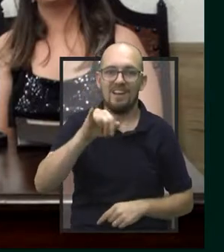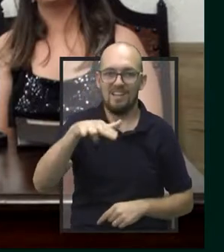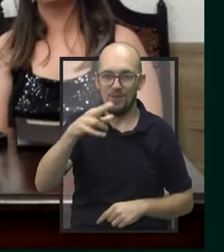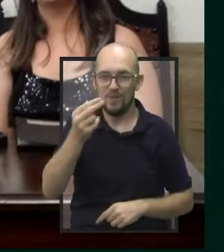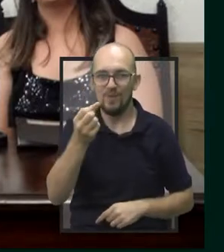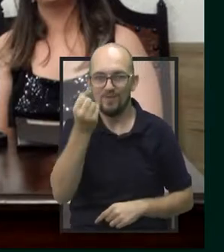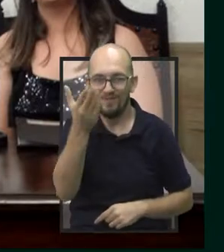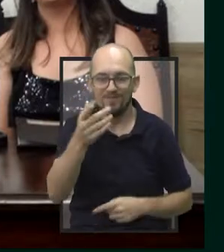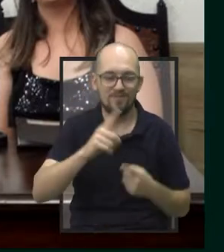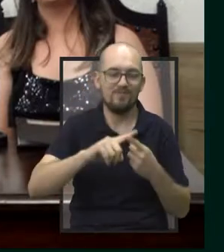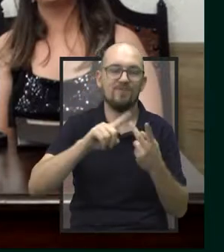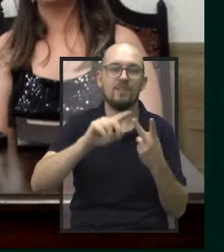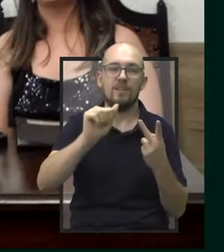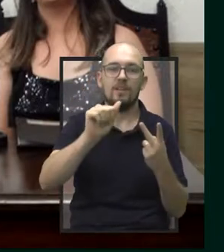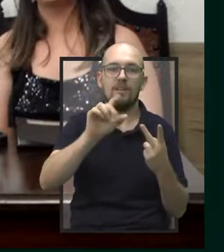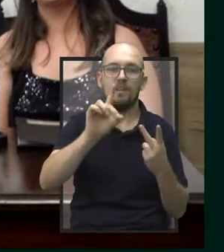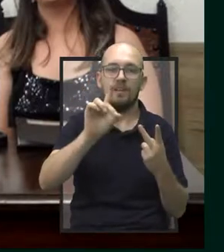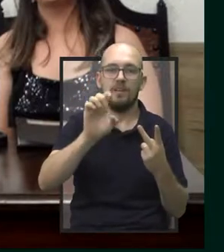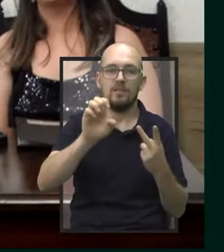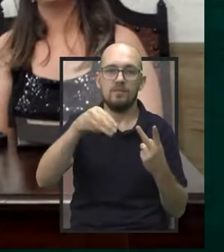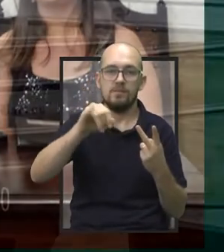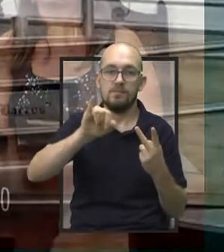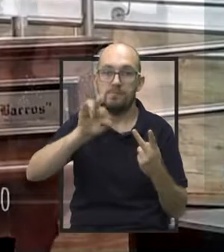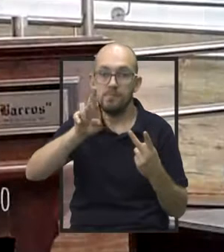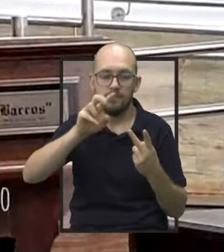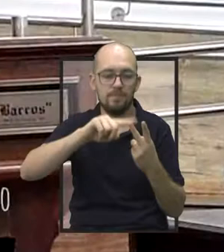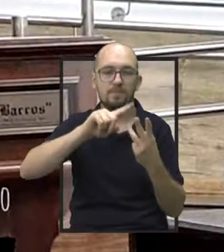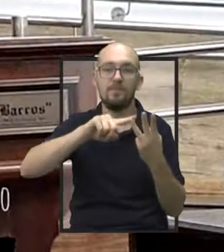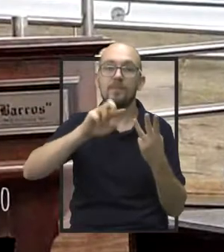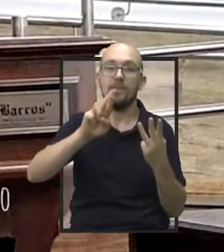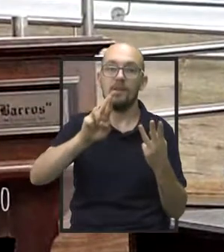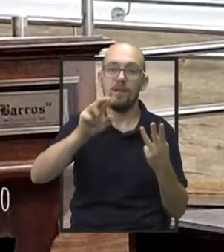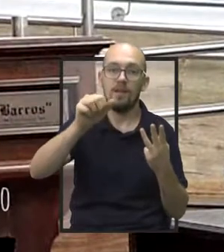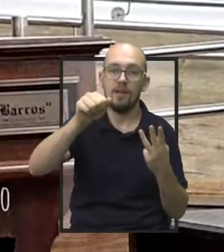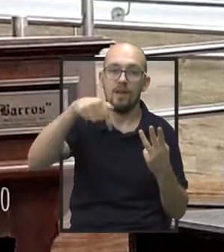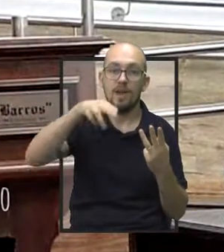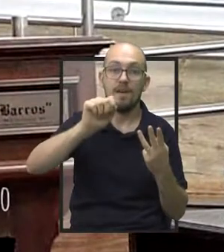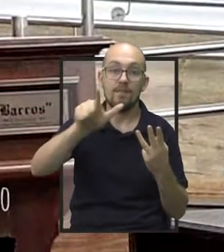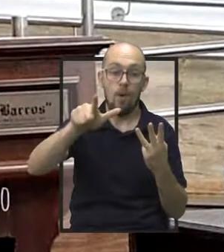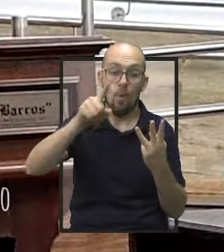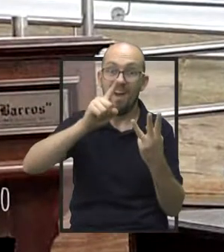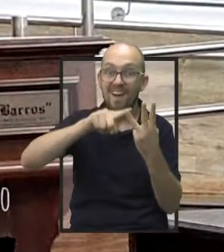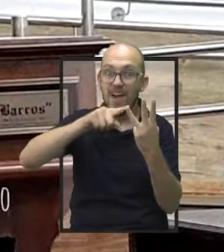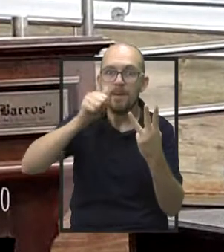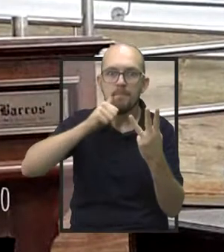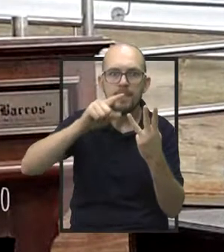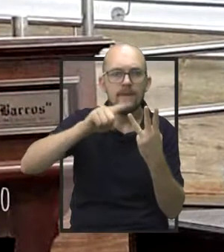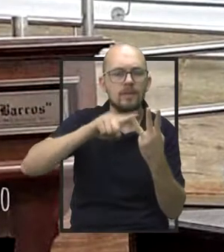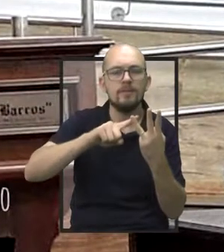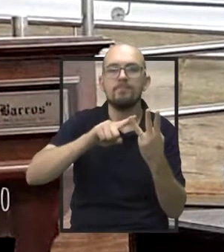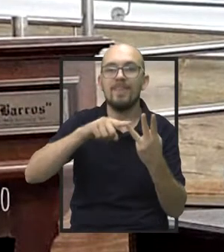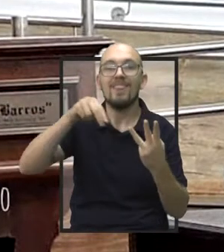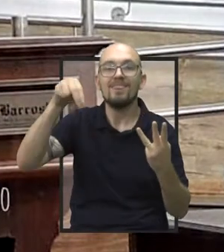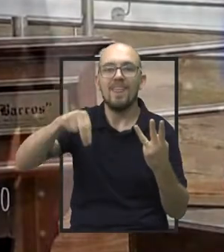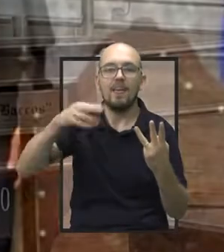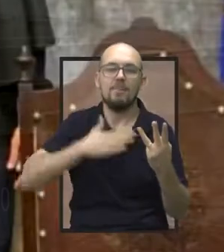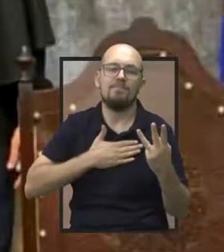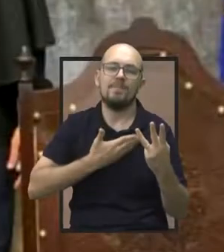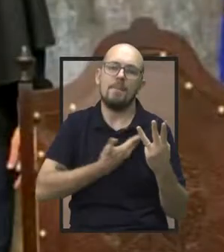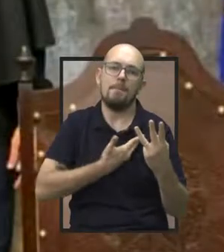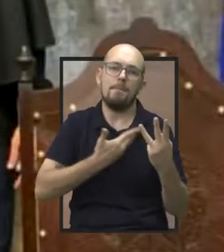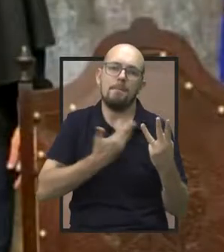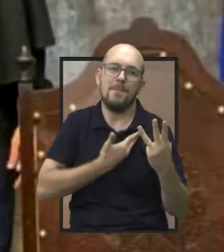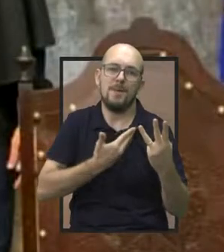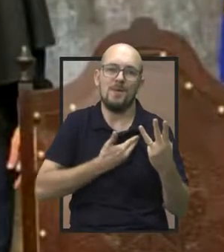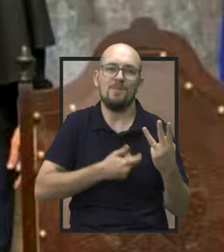Testa Jr. e à Raquel Morelli Paixão, que inclusive a Raquel é neta de um outro amigo muito grande meu, trabalhou comigo nesta